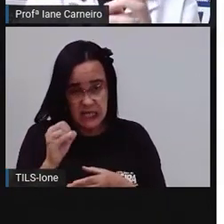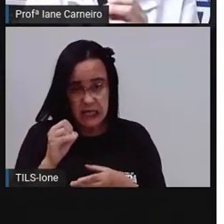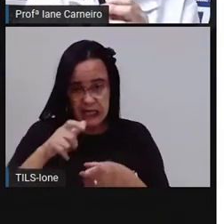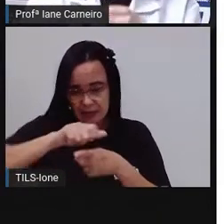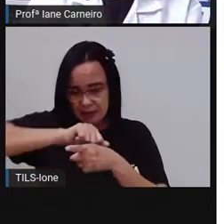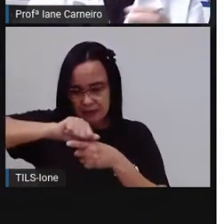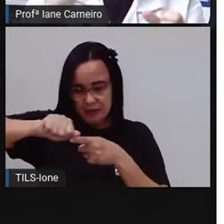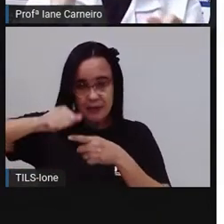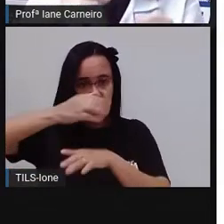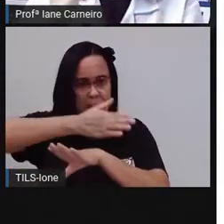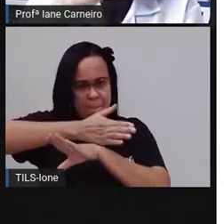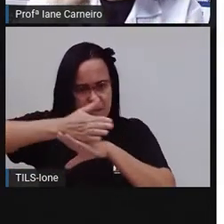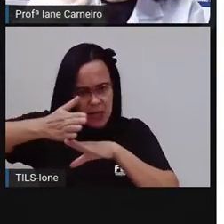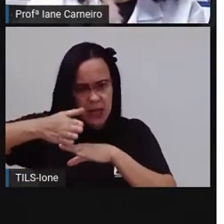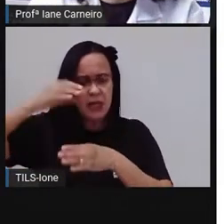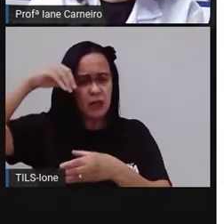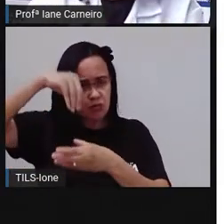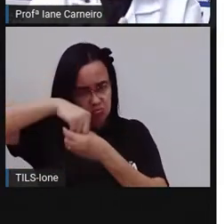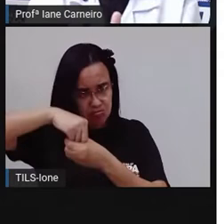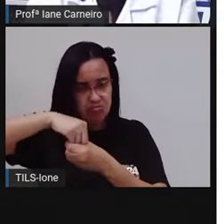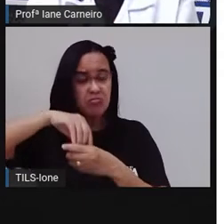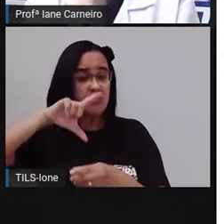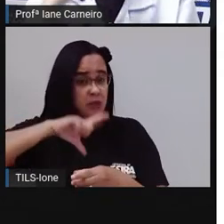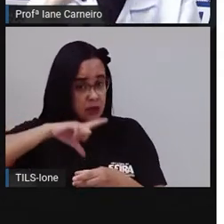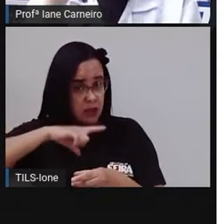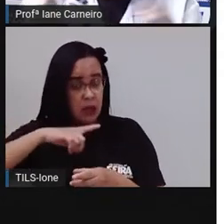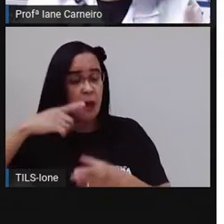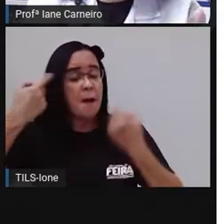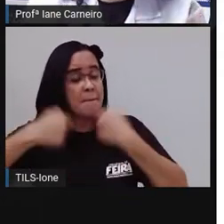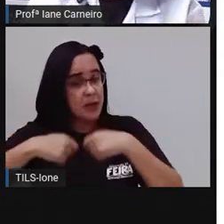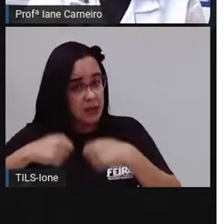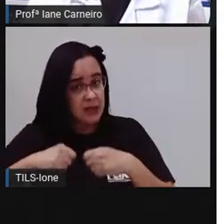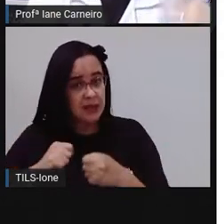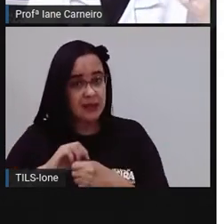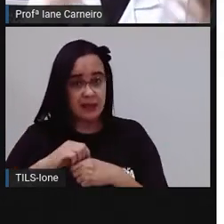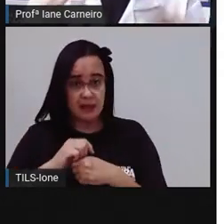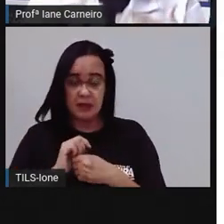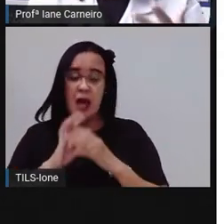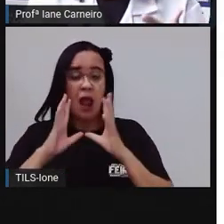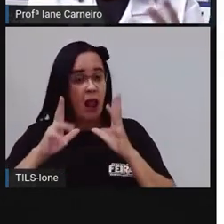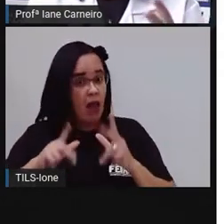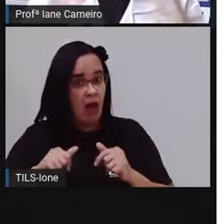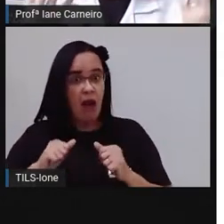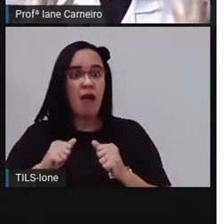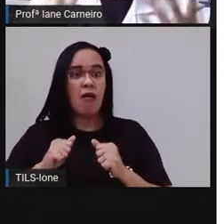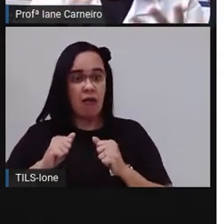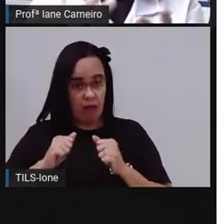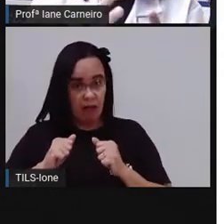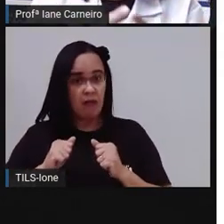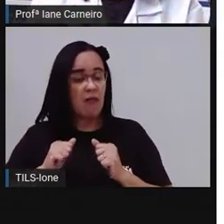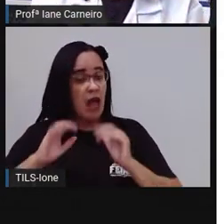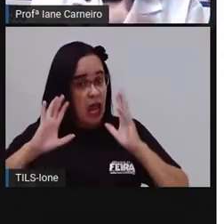lá na escova. Então, tem que enxaguar bem essa escova depois que escovou. Guardar num